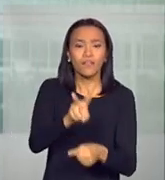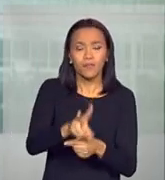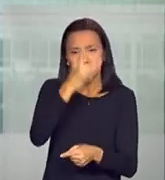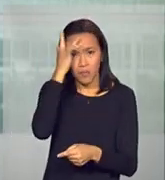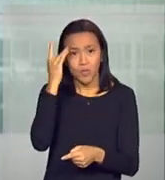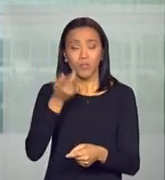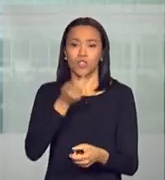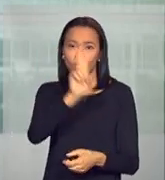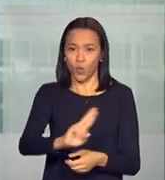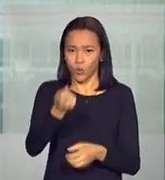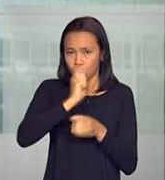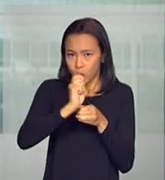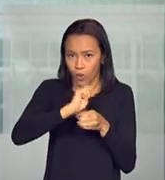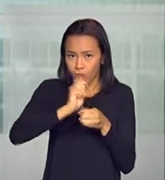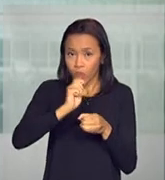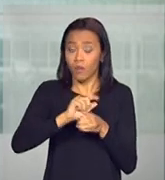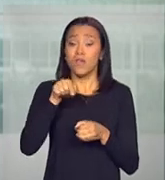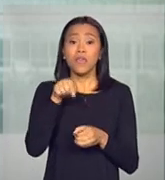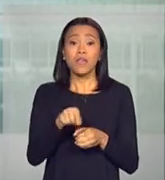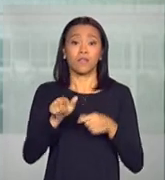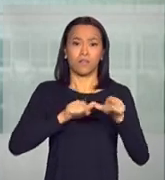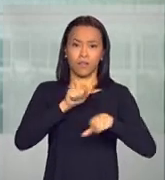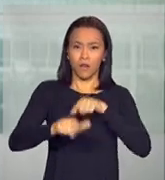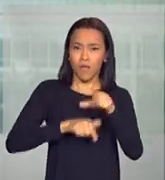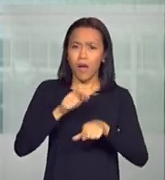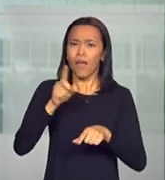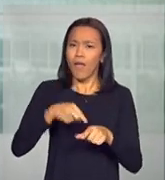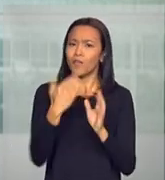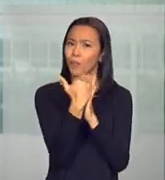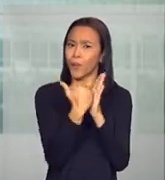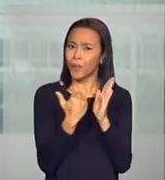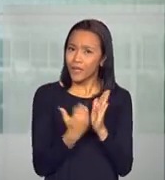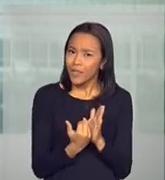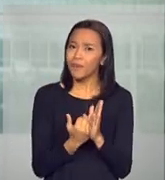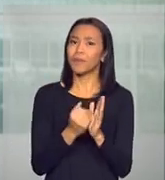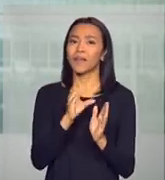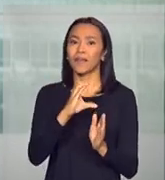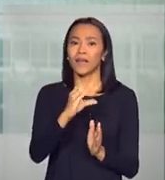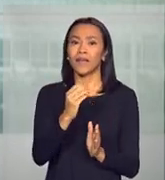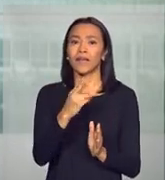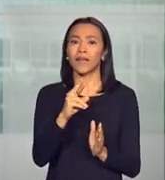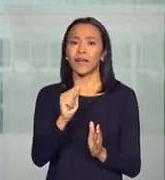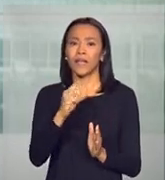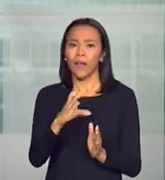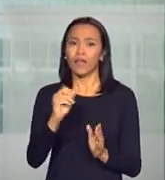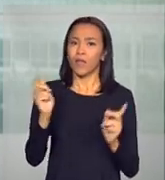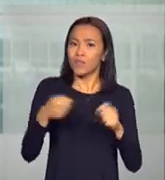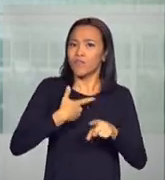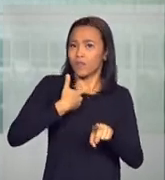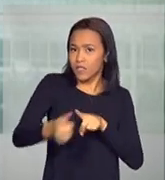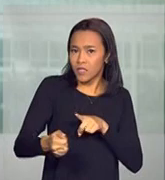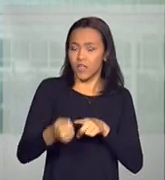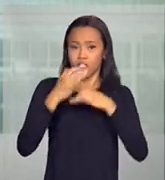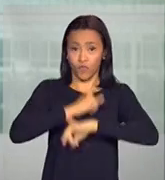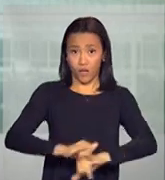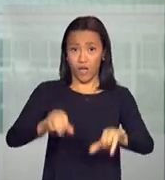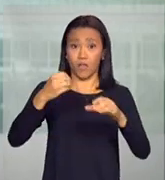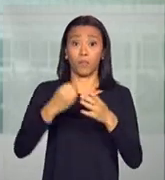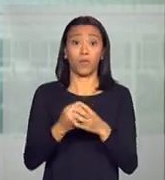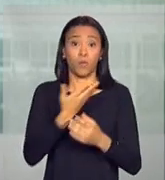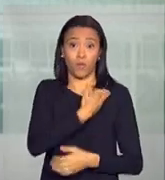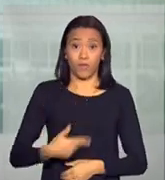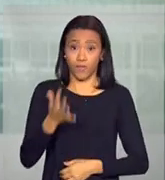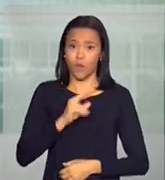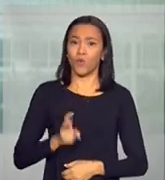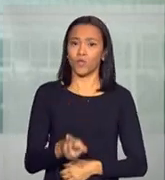Químicos no Distrito Federal. A iniciativa faz parte do programa Crack é Possível Vencer, lançado pelo Governo Federal em 2011.